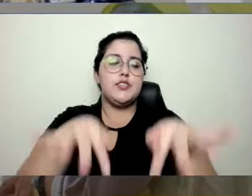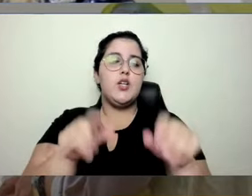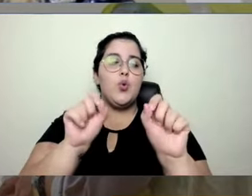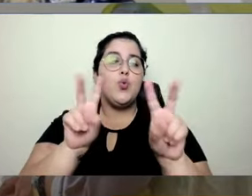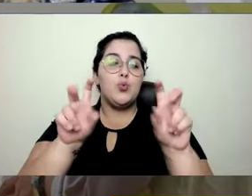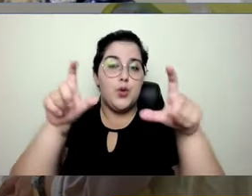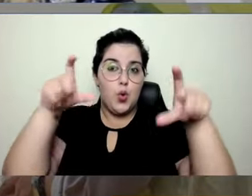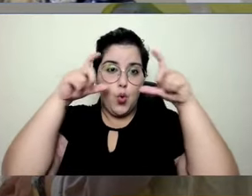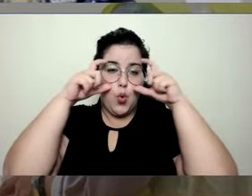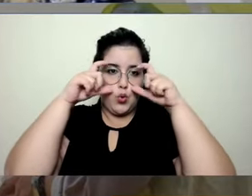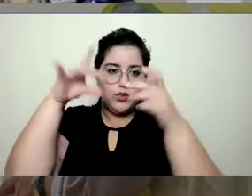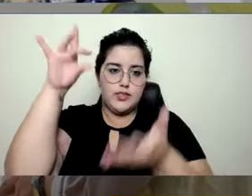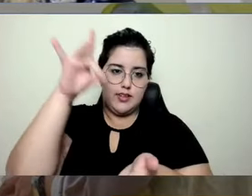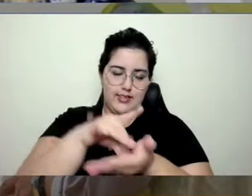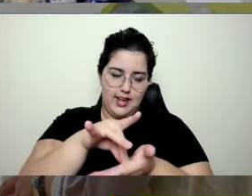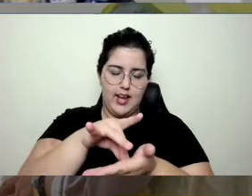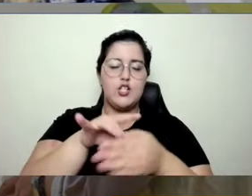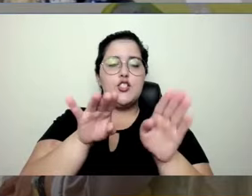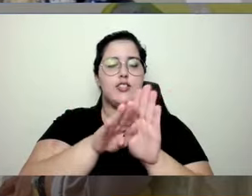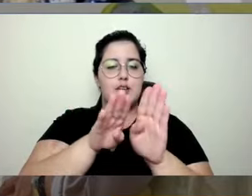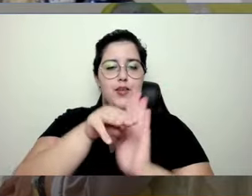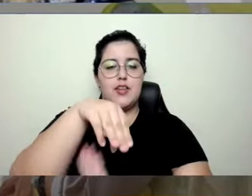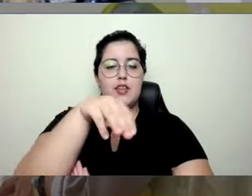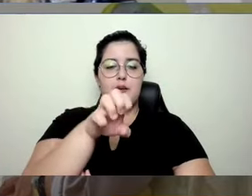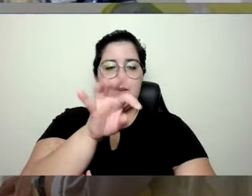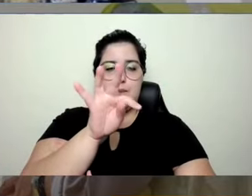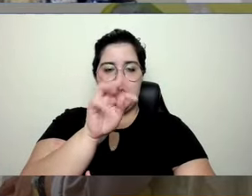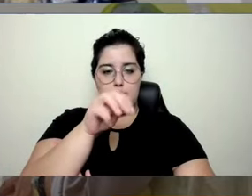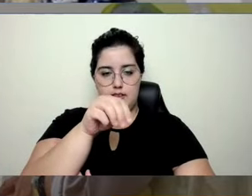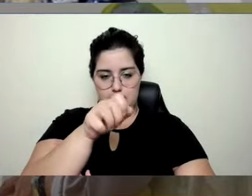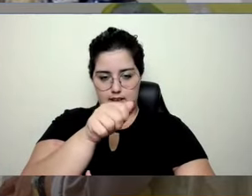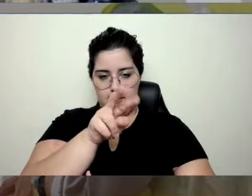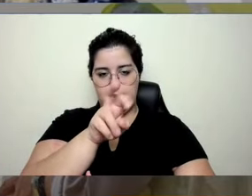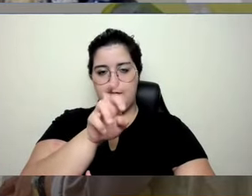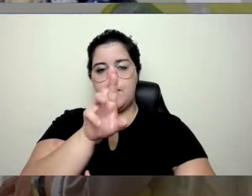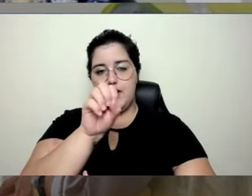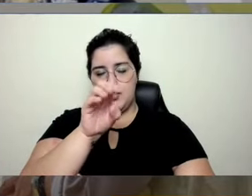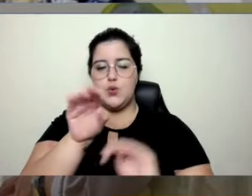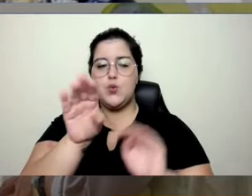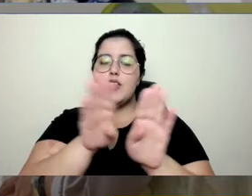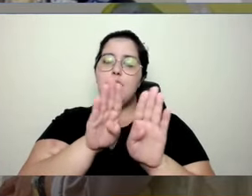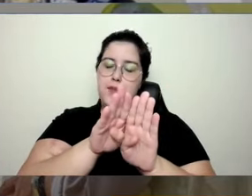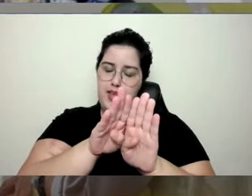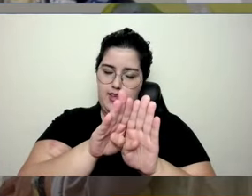de realidade virtual, metaverso na área de segurança do trabalho, então, o Quest,